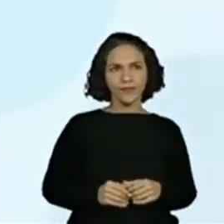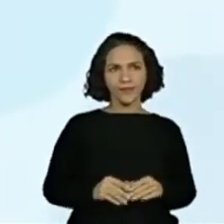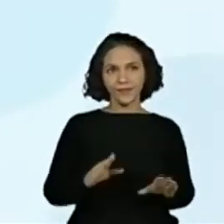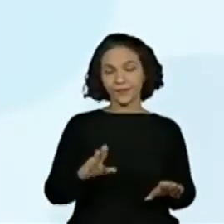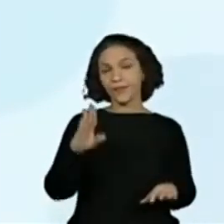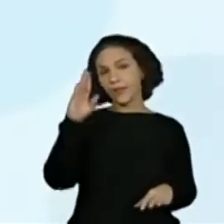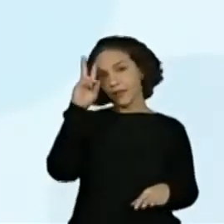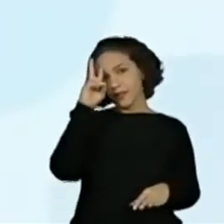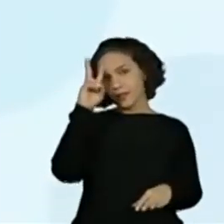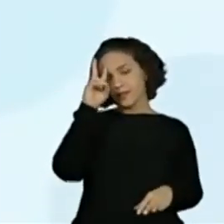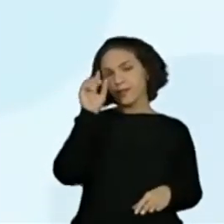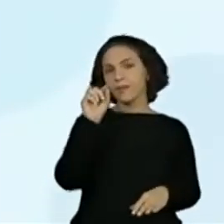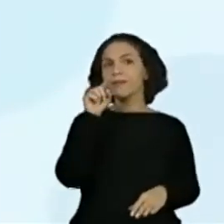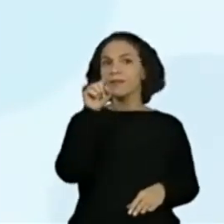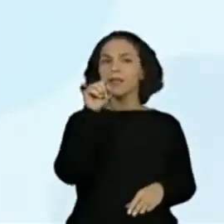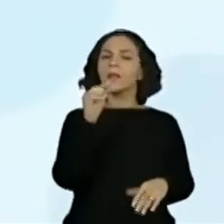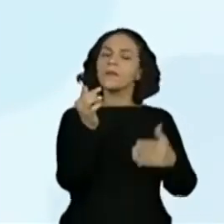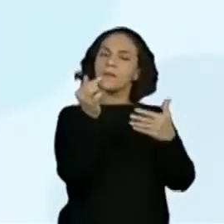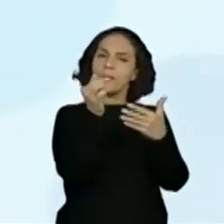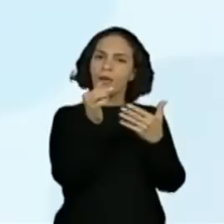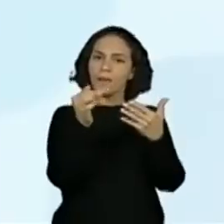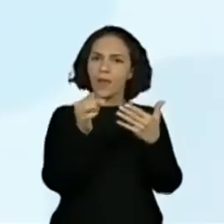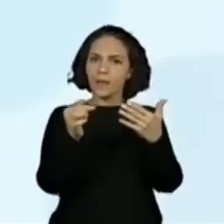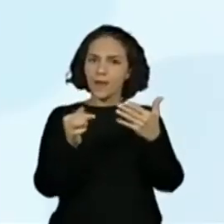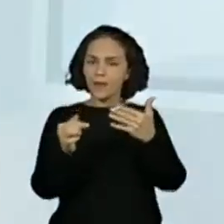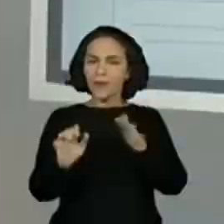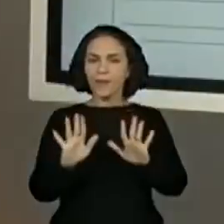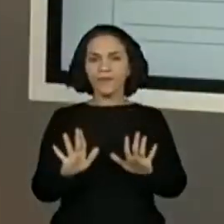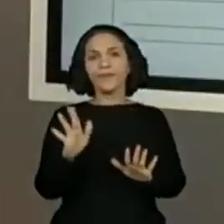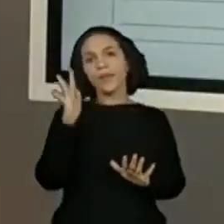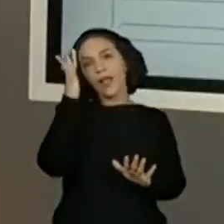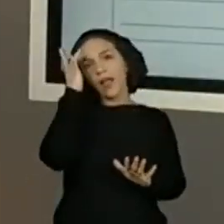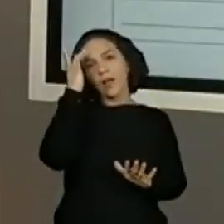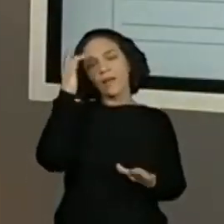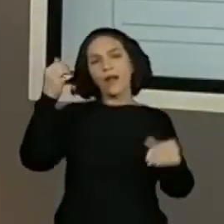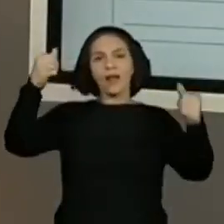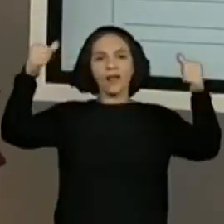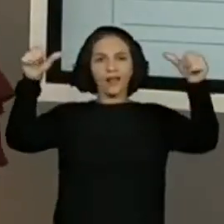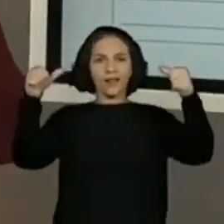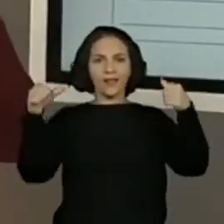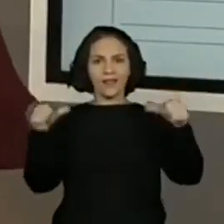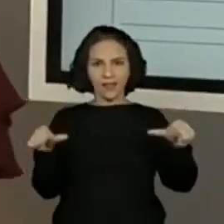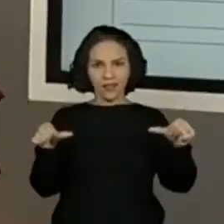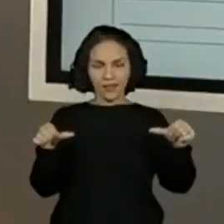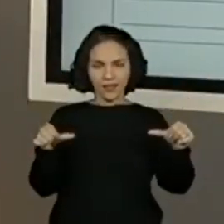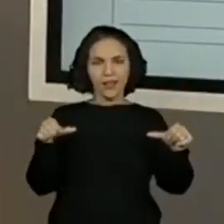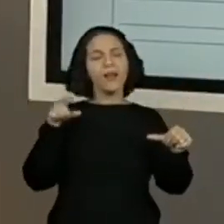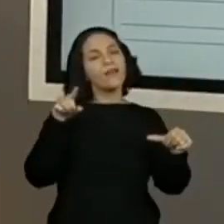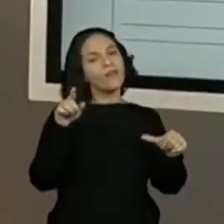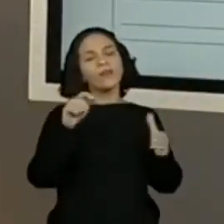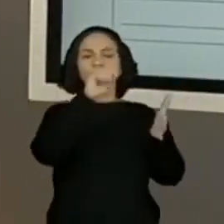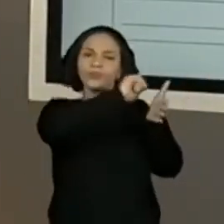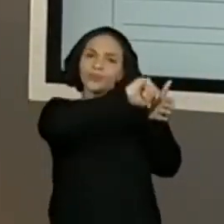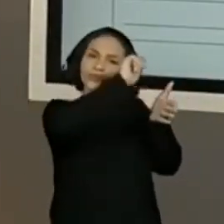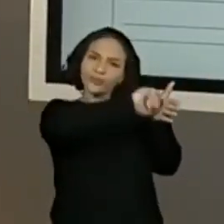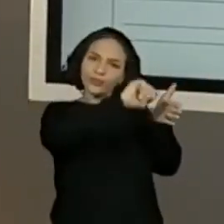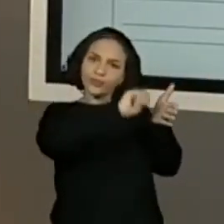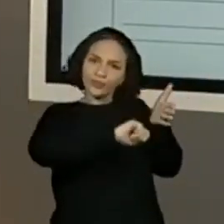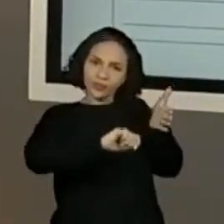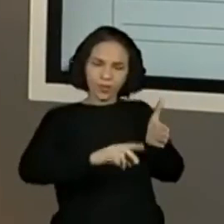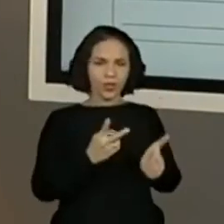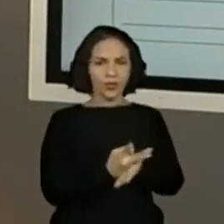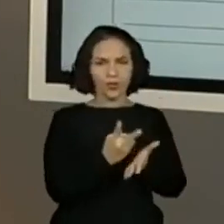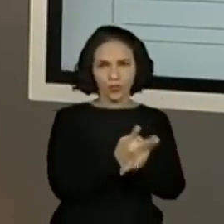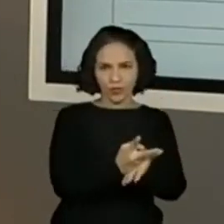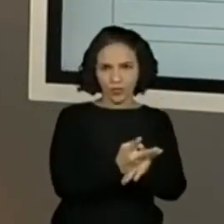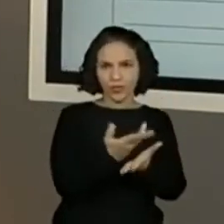Lembrando que amanhã esses levantamentos a professora vai trazer um cartaz para vocês terem de suporte para a gente continuar a aula hoje,